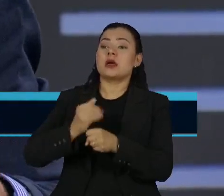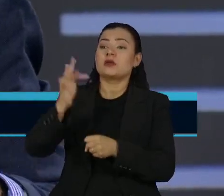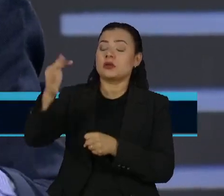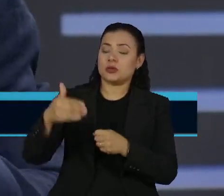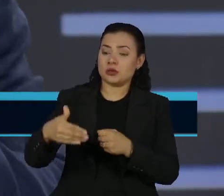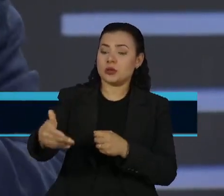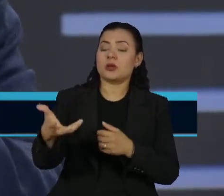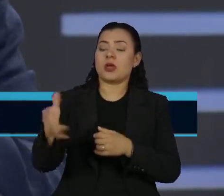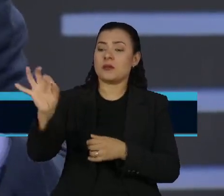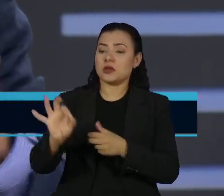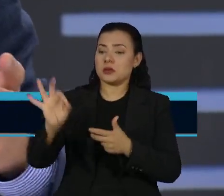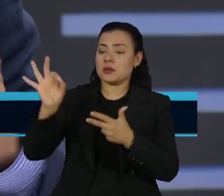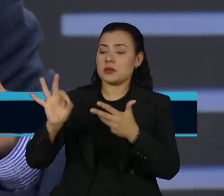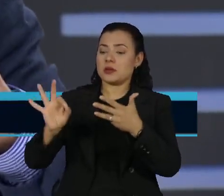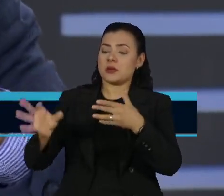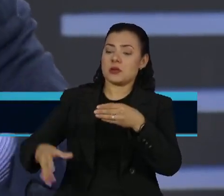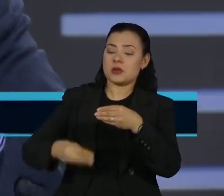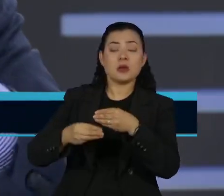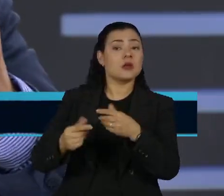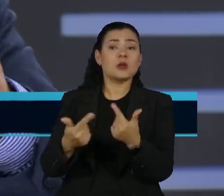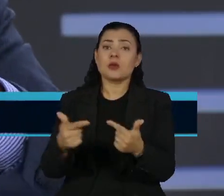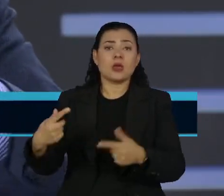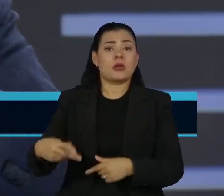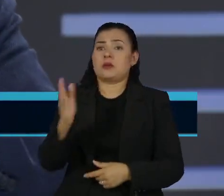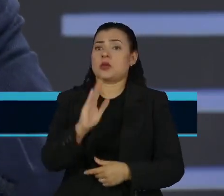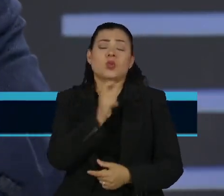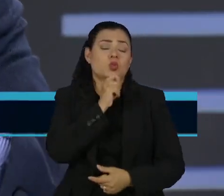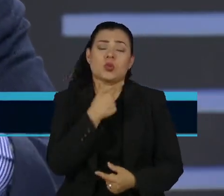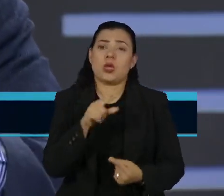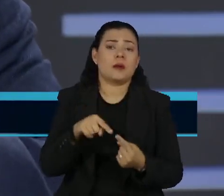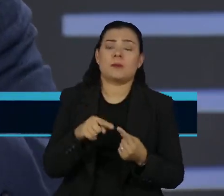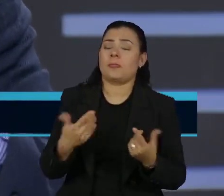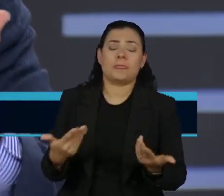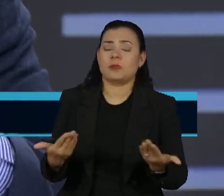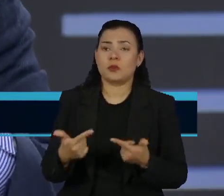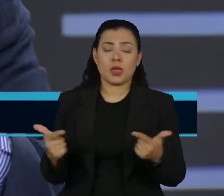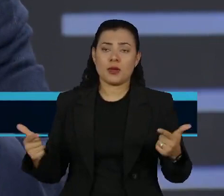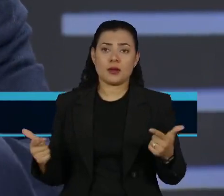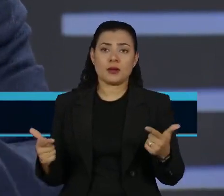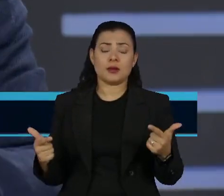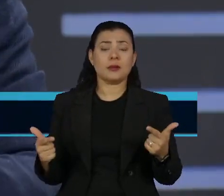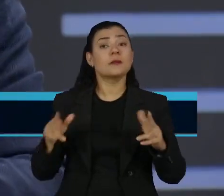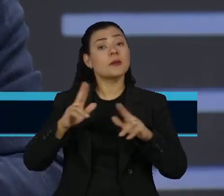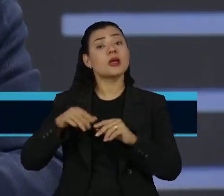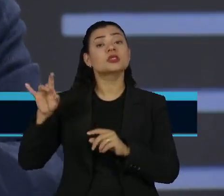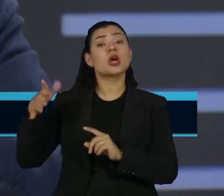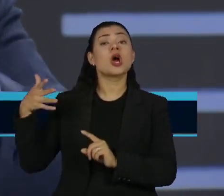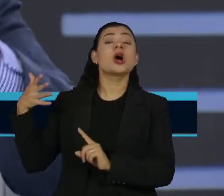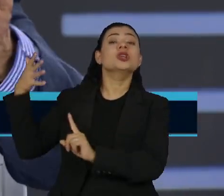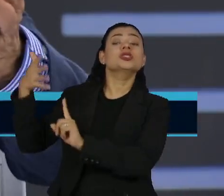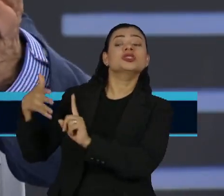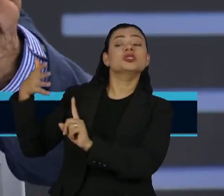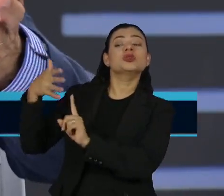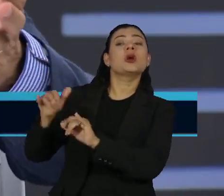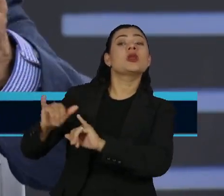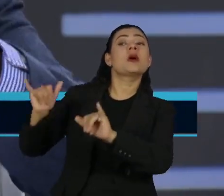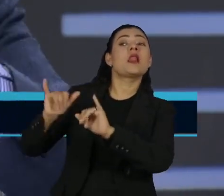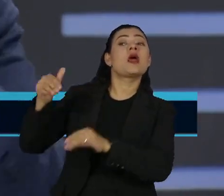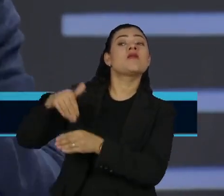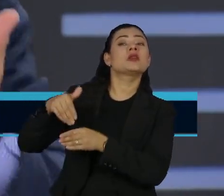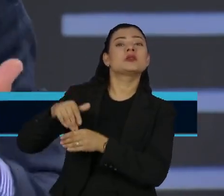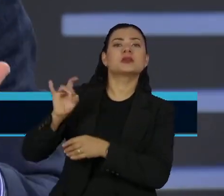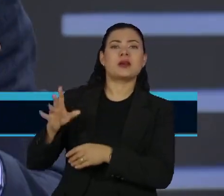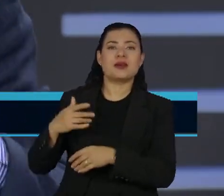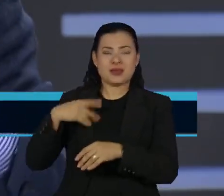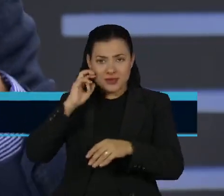temos essas metas. Quer dizer, na verdade, foi mais um discurso de campanha. Achei aquela subida